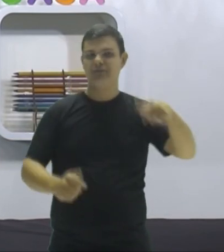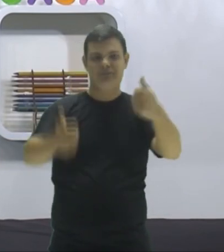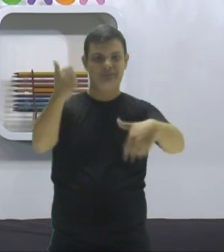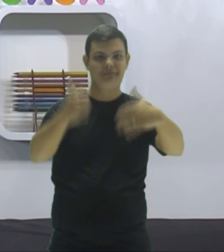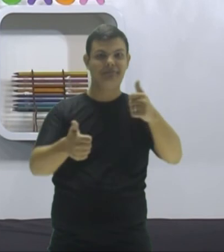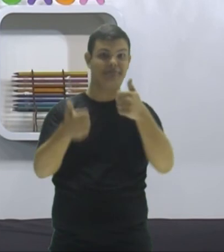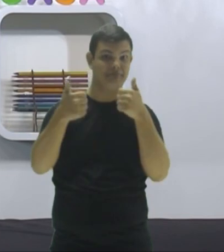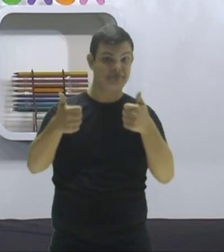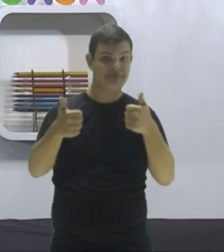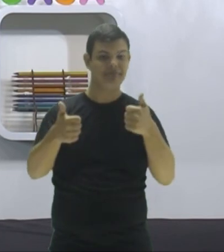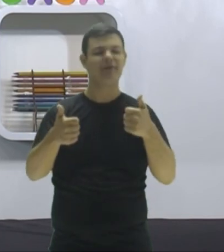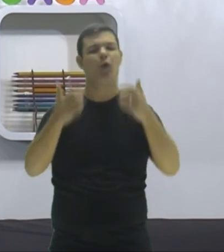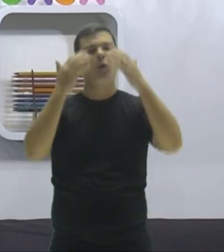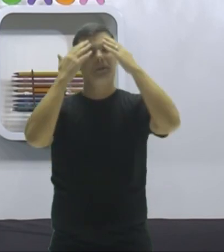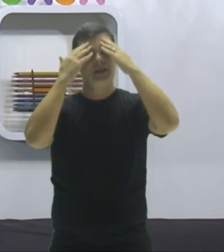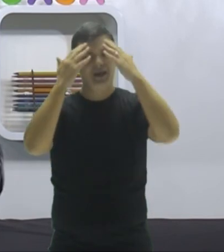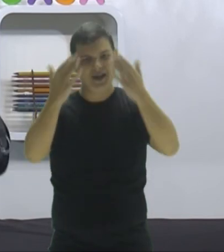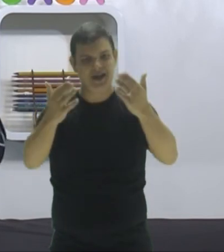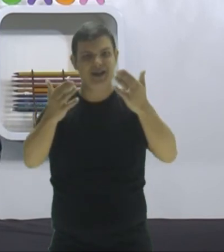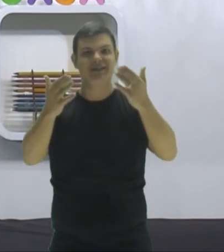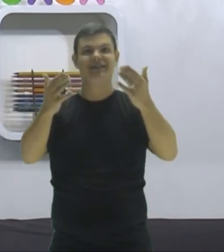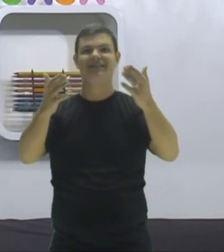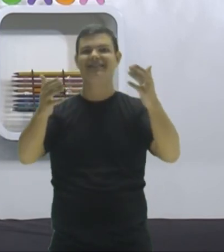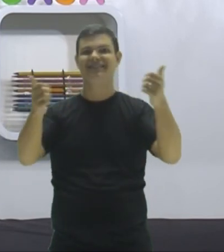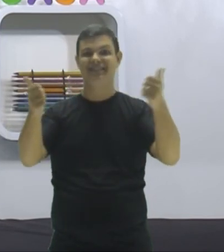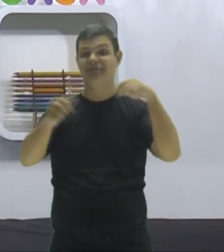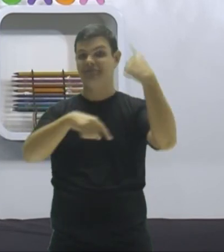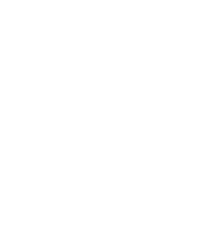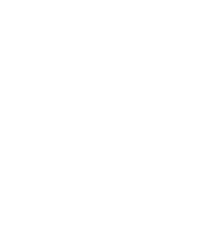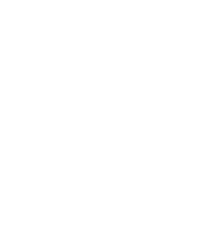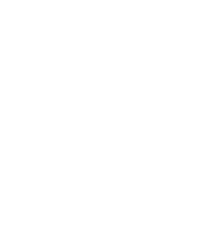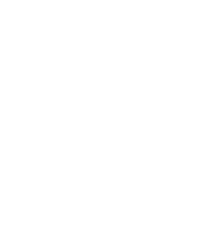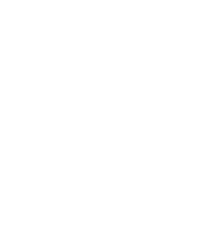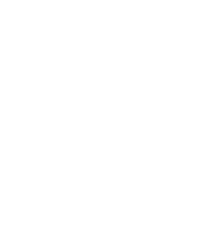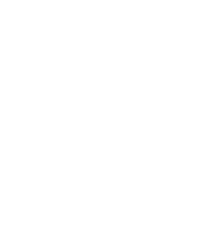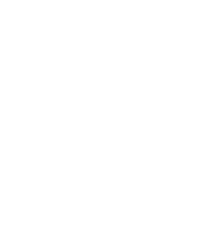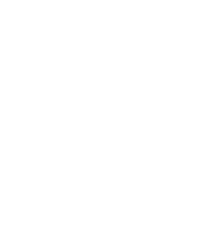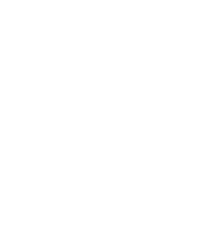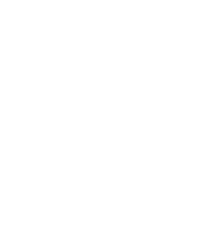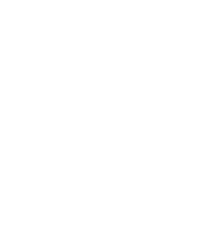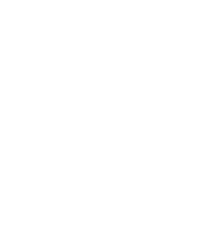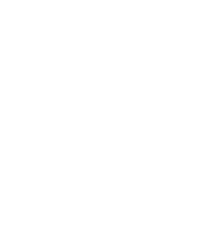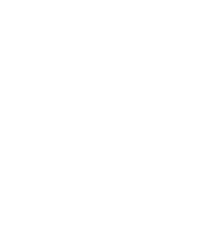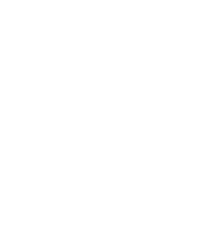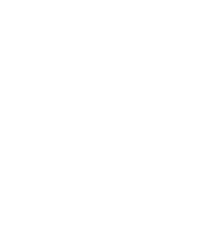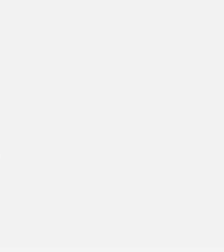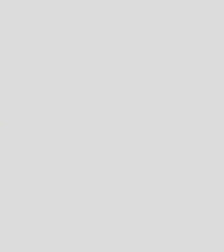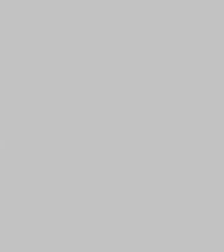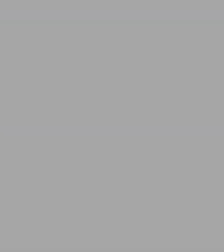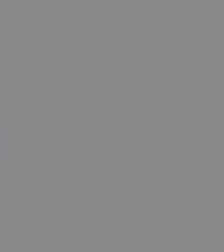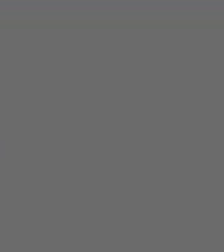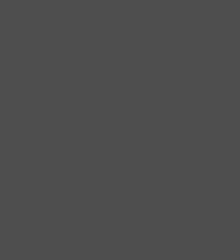vocês, tá? Muito obrigado, galera. Até a próxima aula. Tchau, tchau.